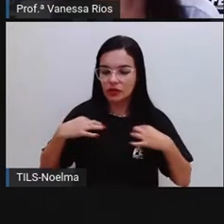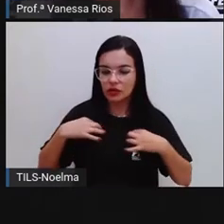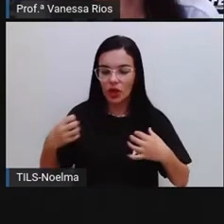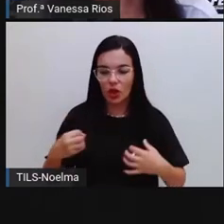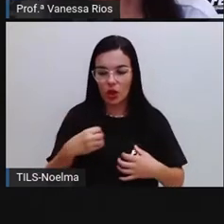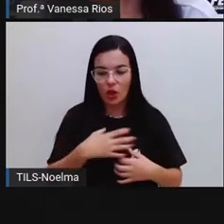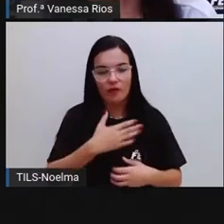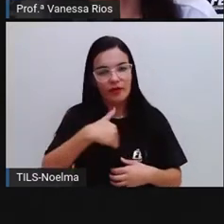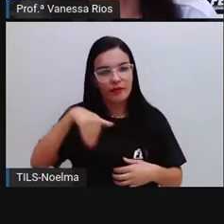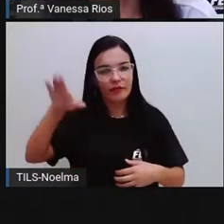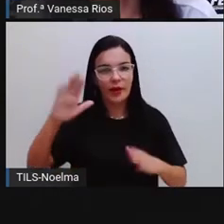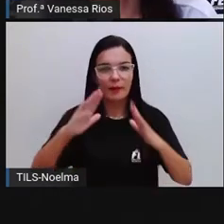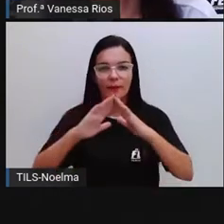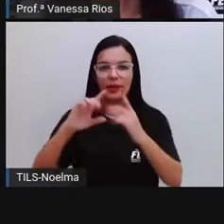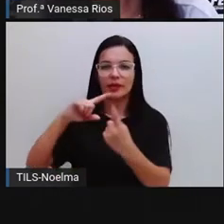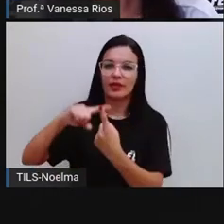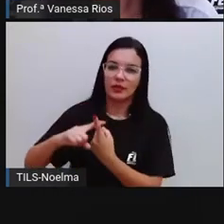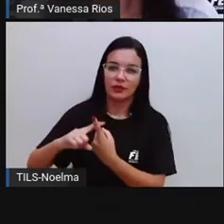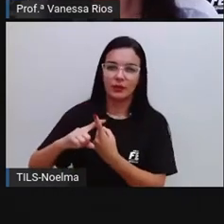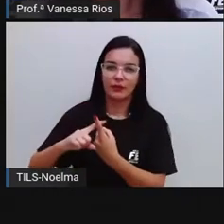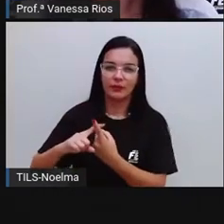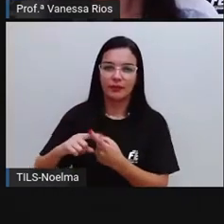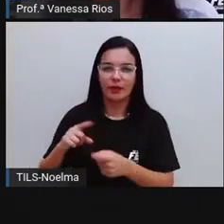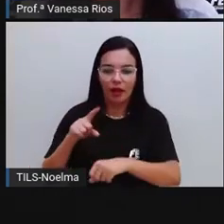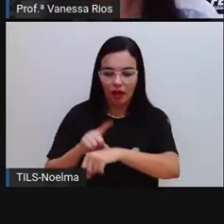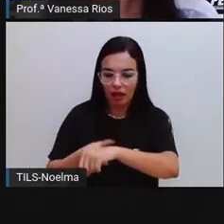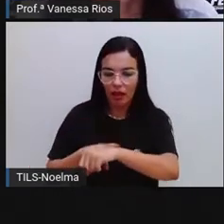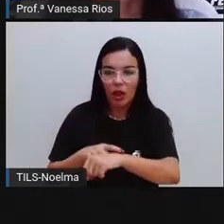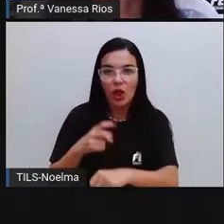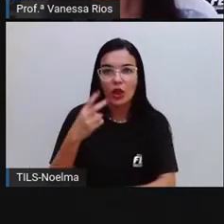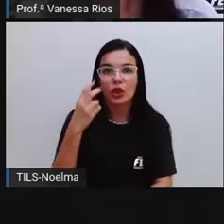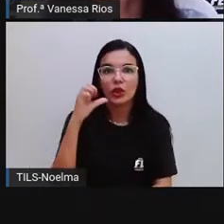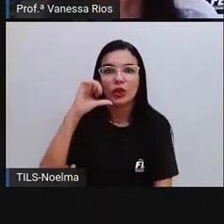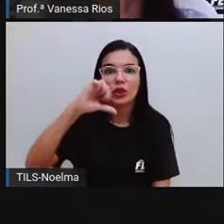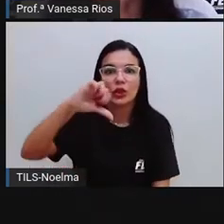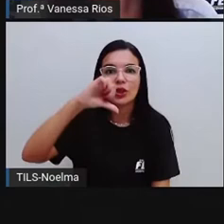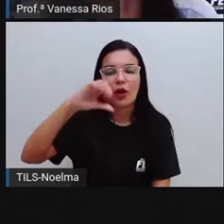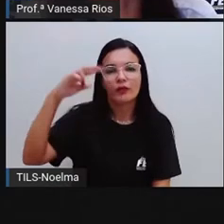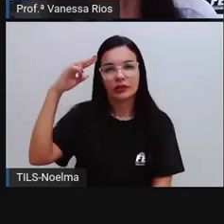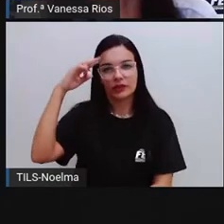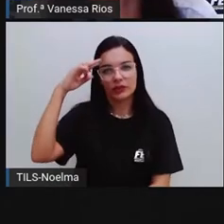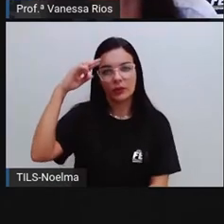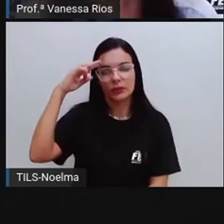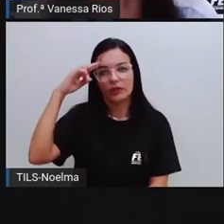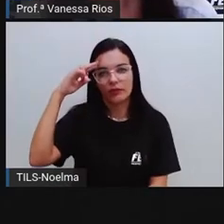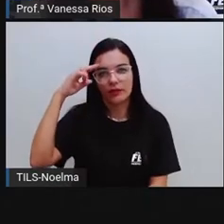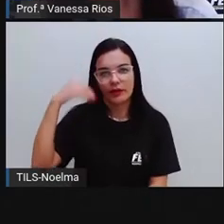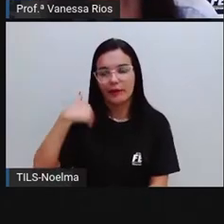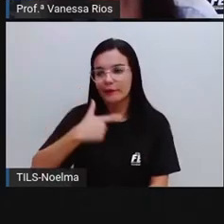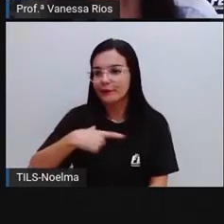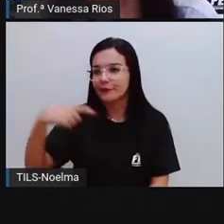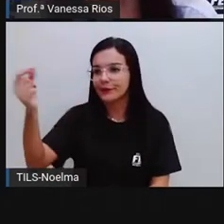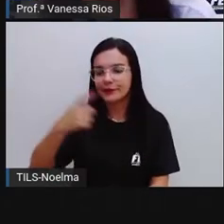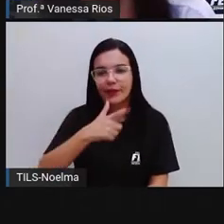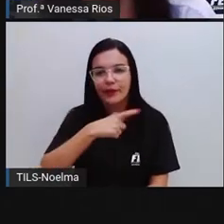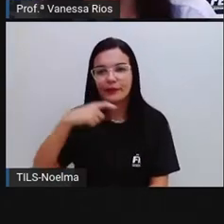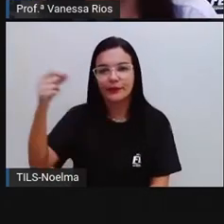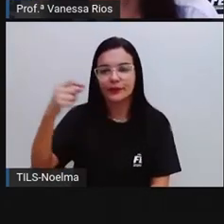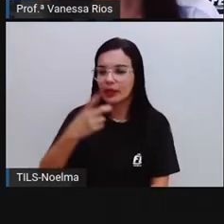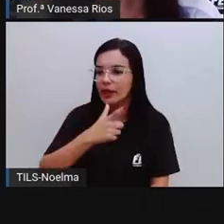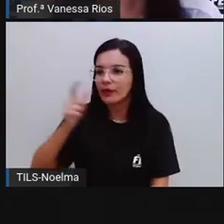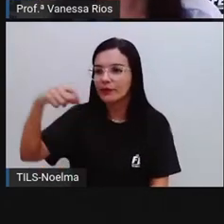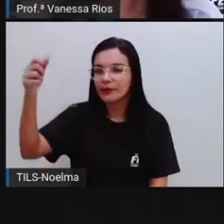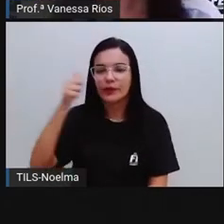e me levou para a igreja. Nove segundas-feiras, eu tive que ir à igreja com minha avó